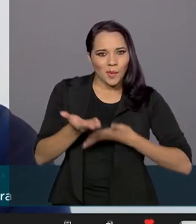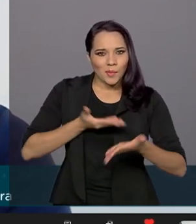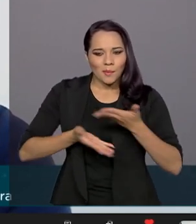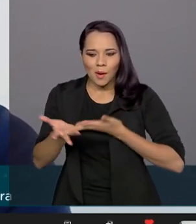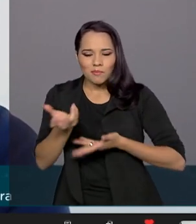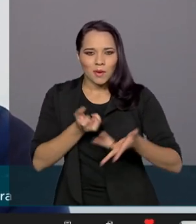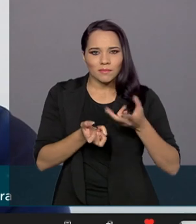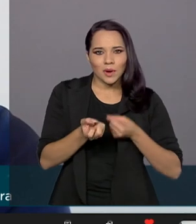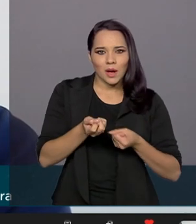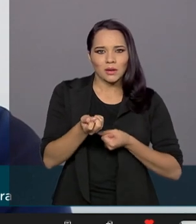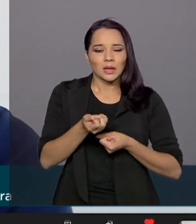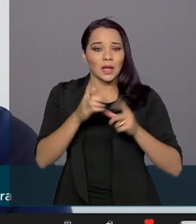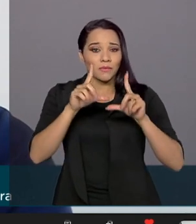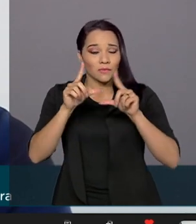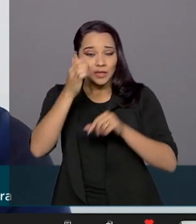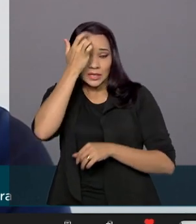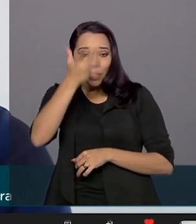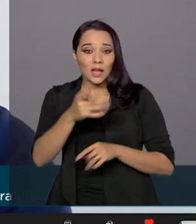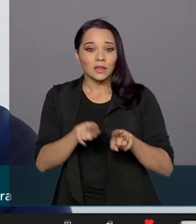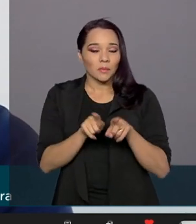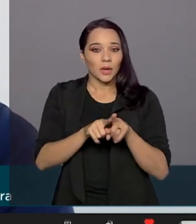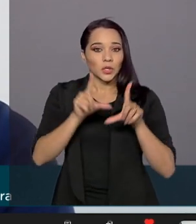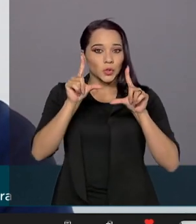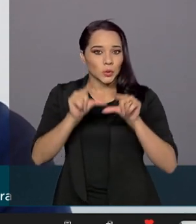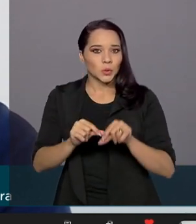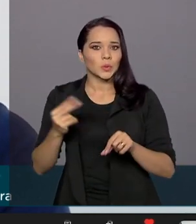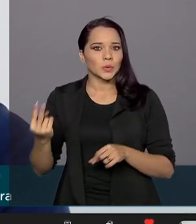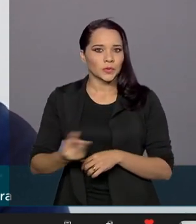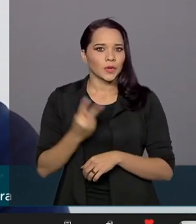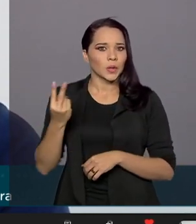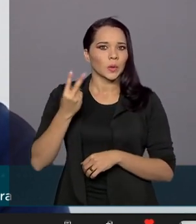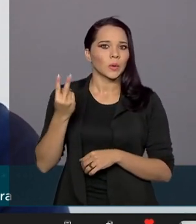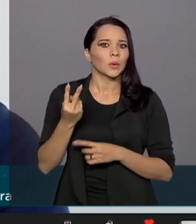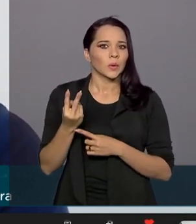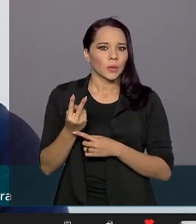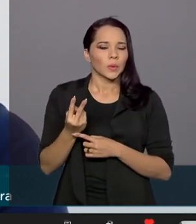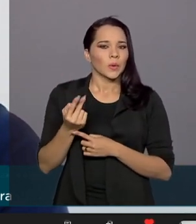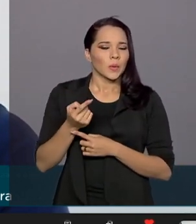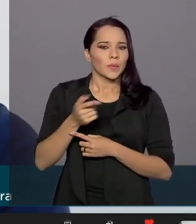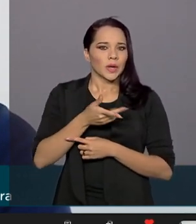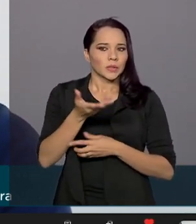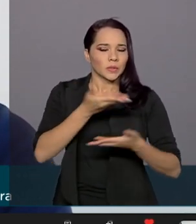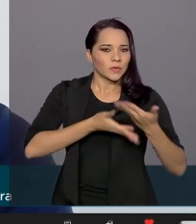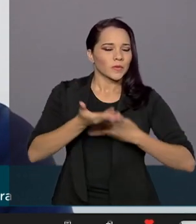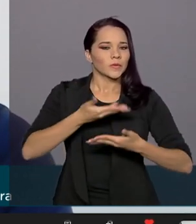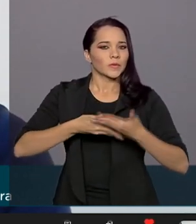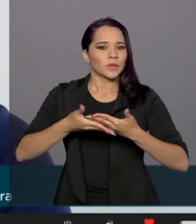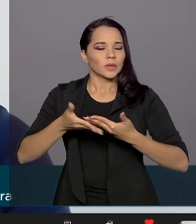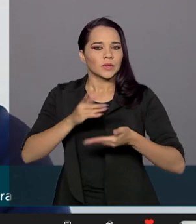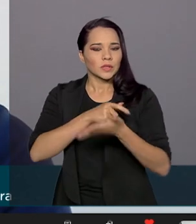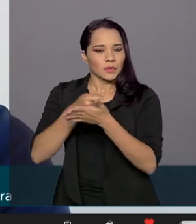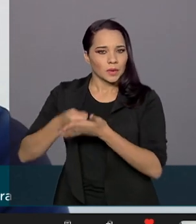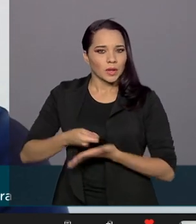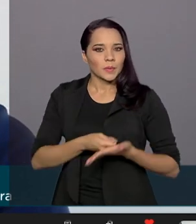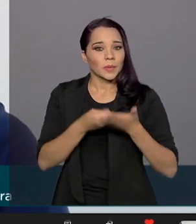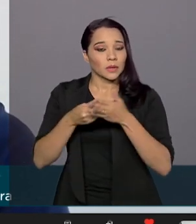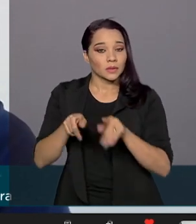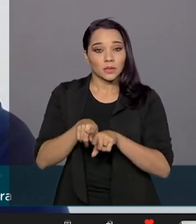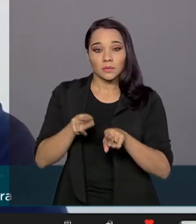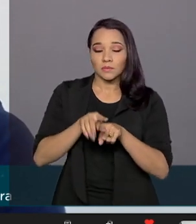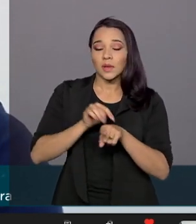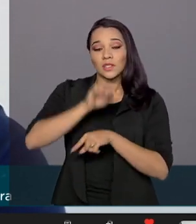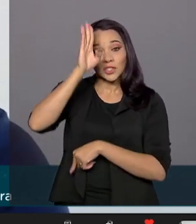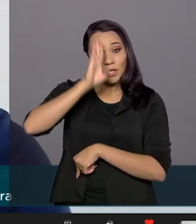muito facilitada, com uma redução de custos para os envolvidos nessa transação de pagamento, inclusive com